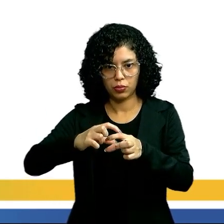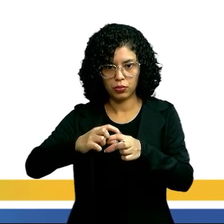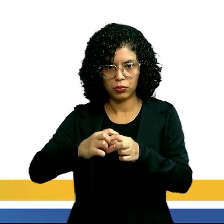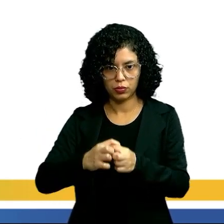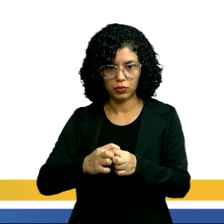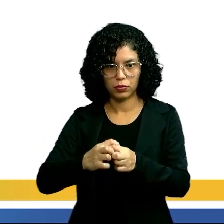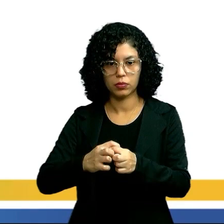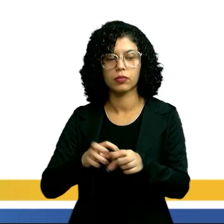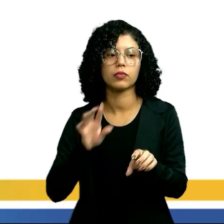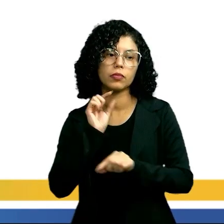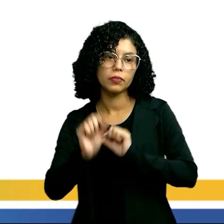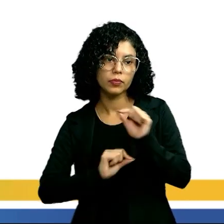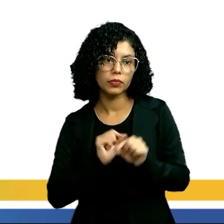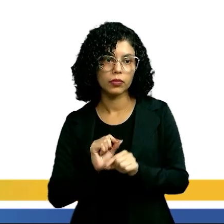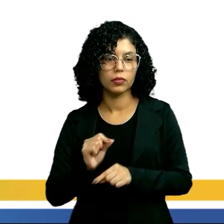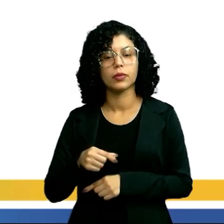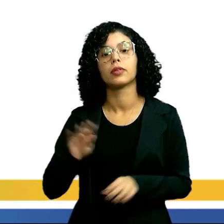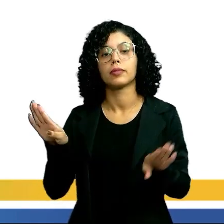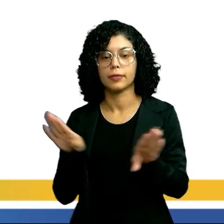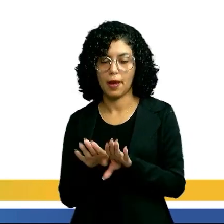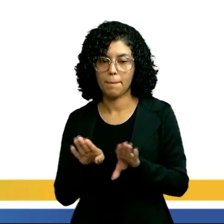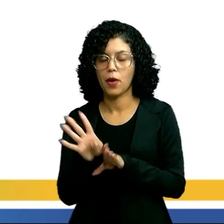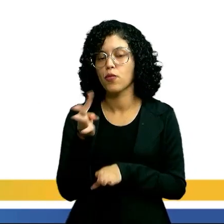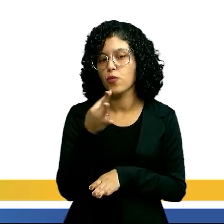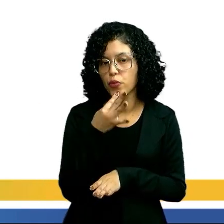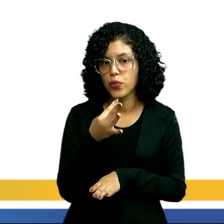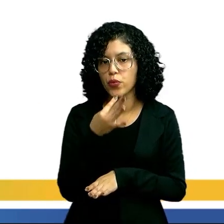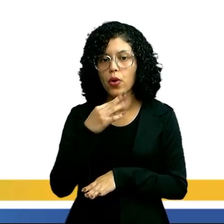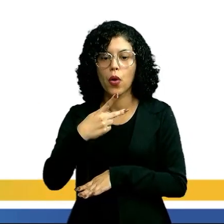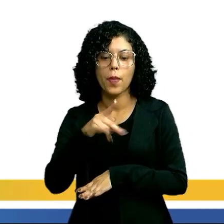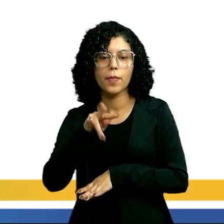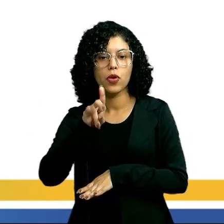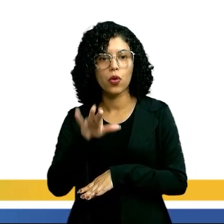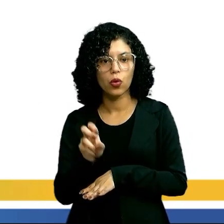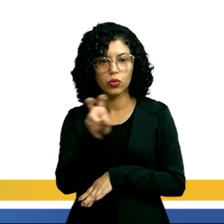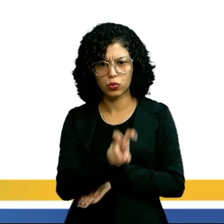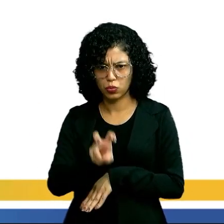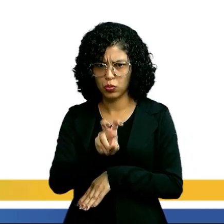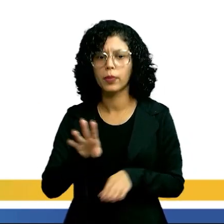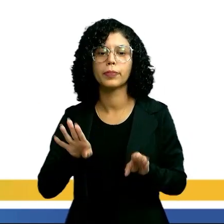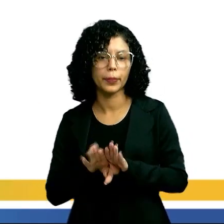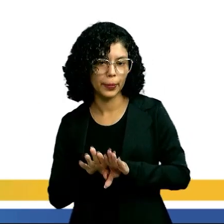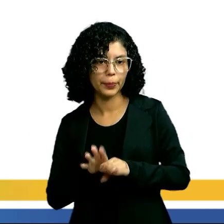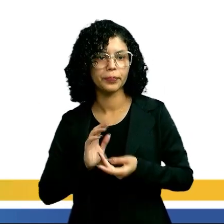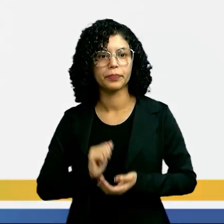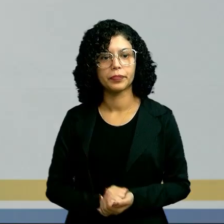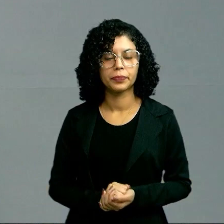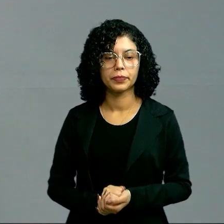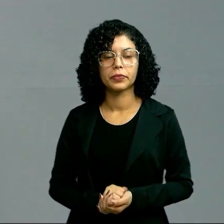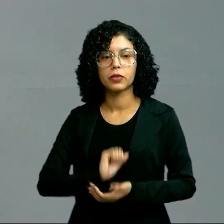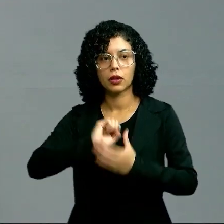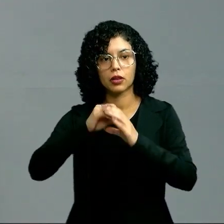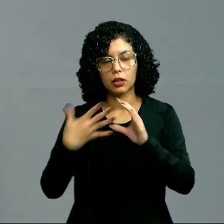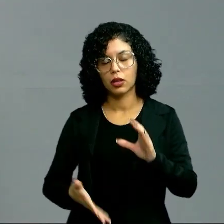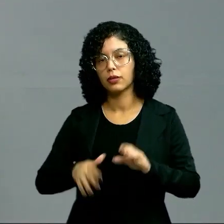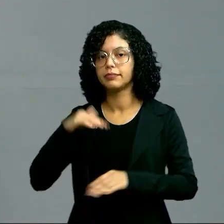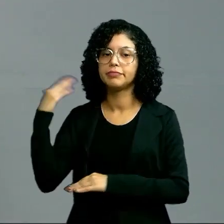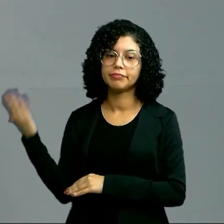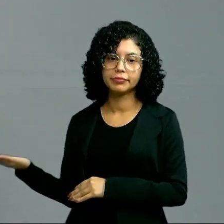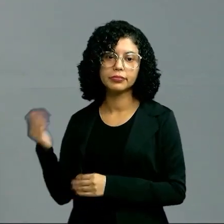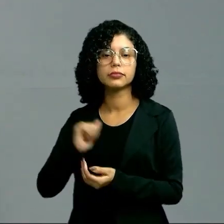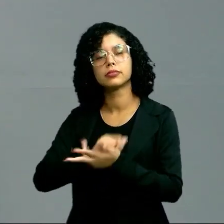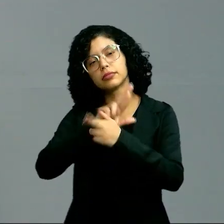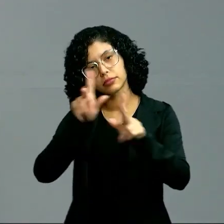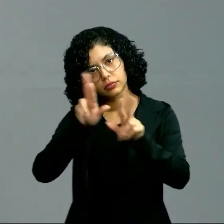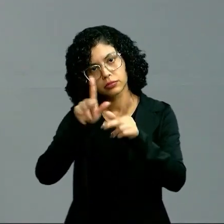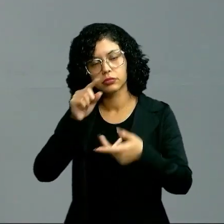diplópodes. Temos o piolho de cobra também, que é um outro exemplo dessa classe, tá? Então, são características essas aí